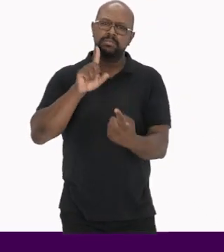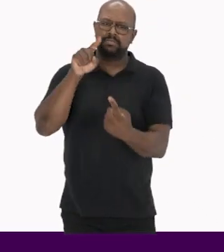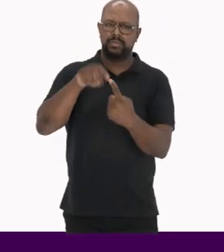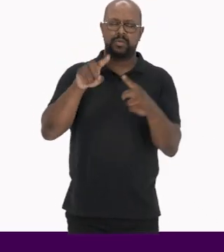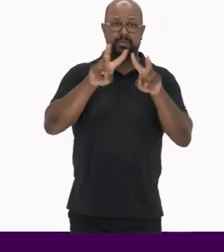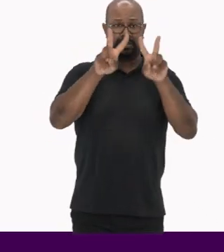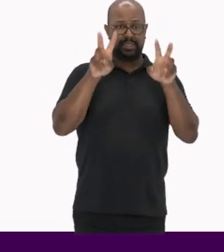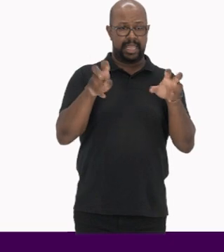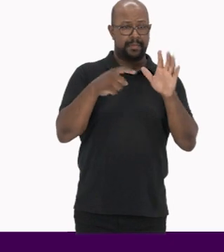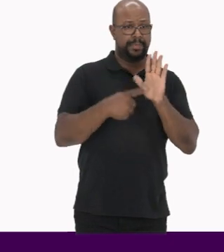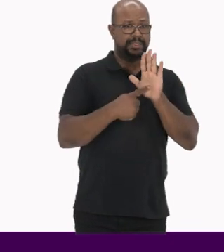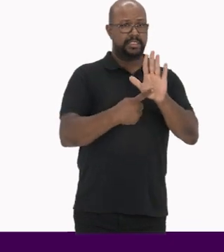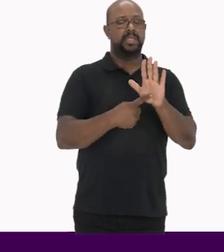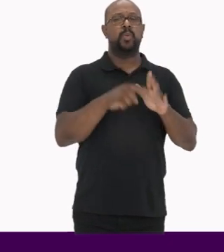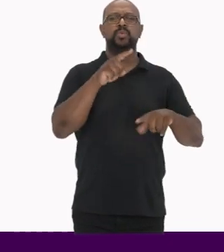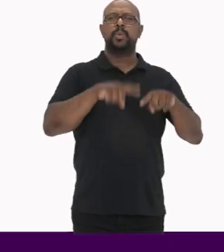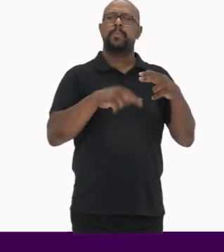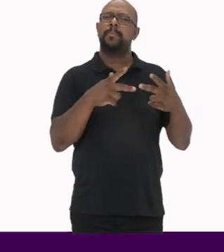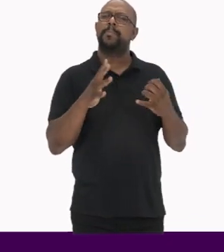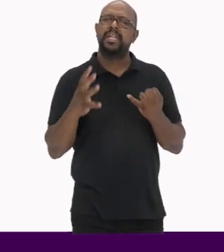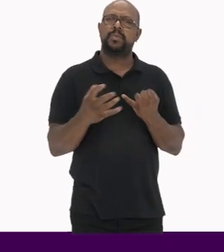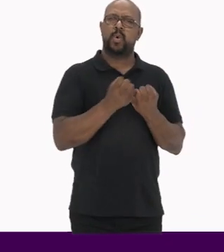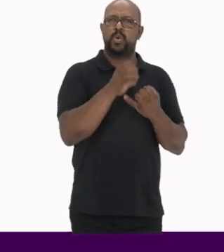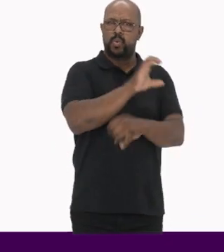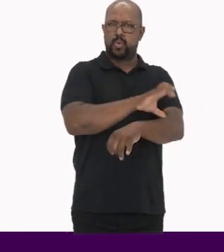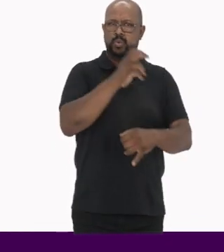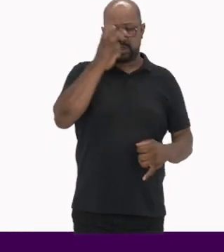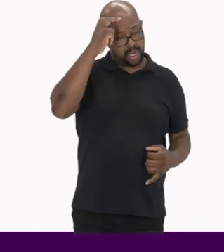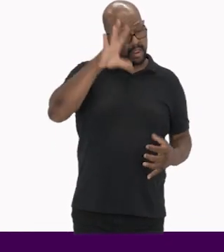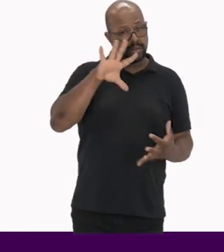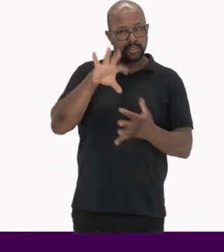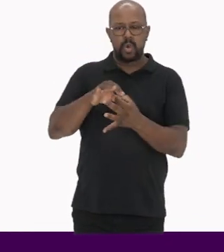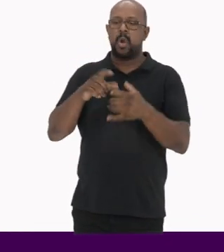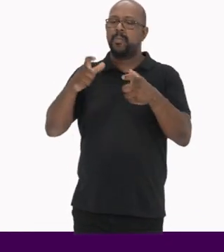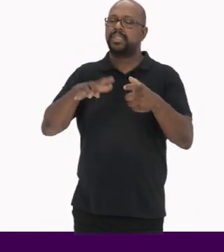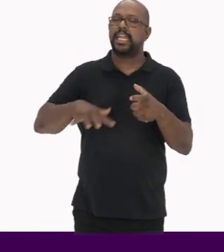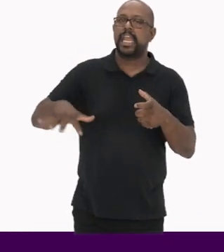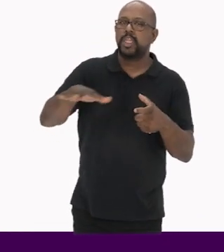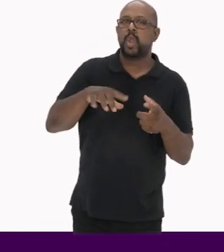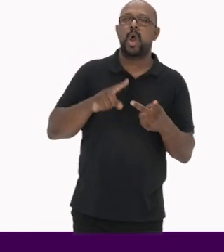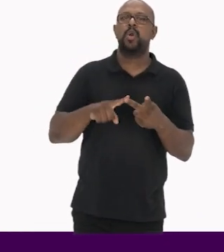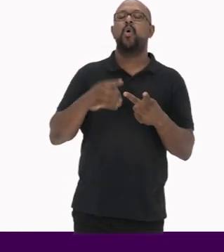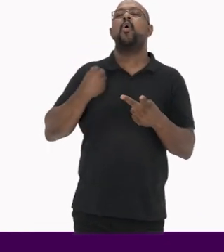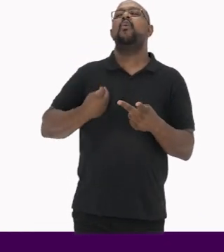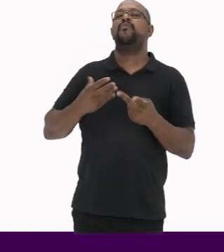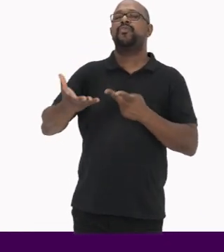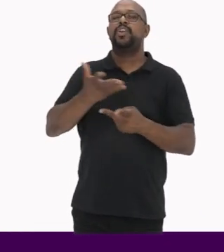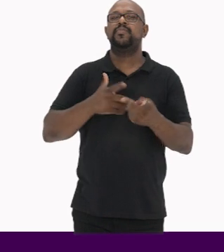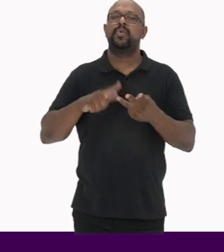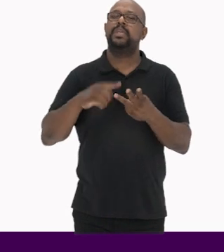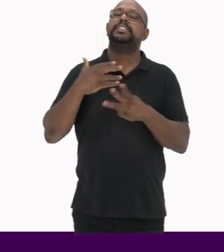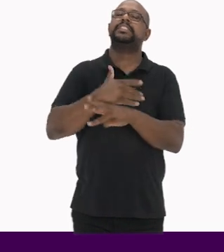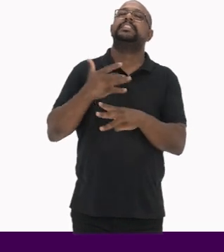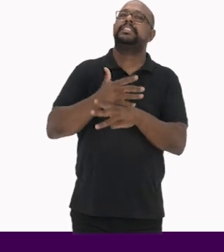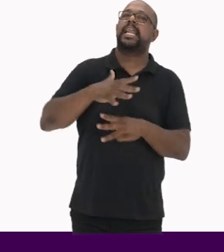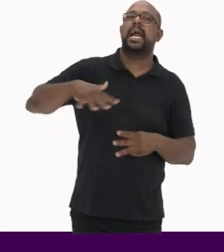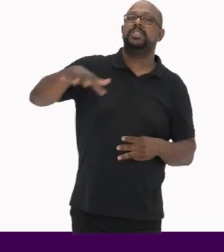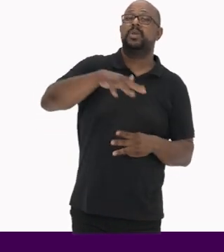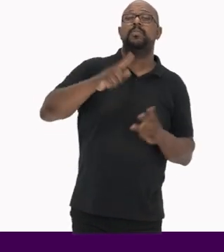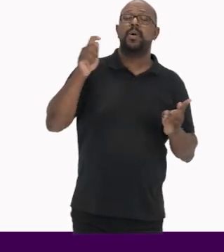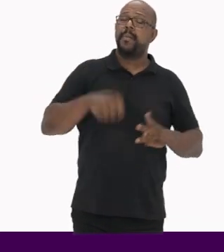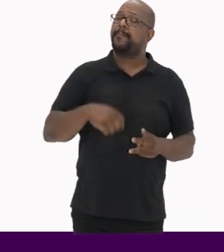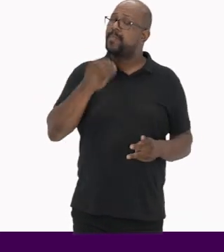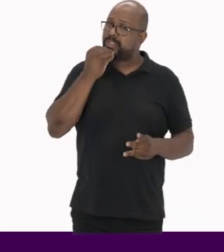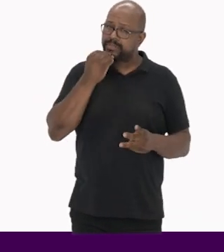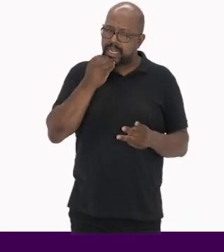alinha o tema da preservação do patrimônio cultural Ao entendimento de elementos como território, convívio e cidade Como